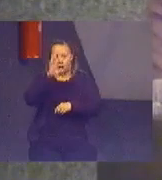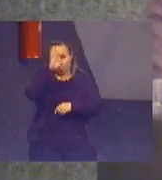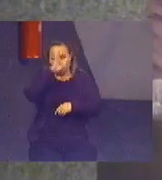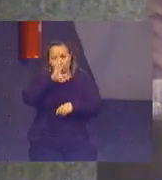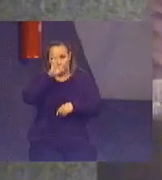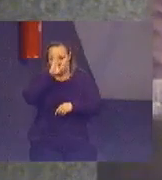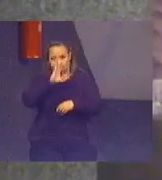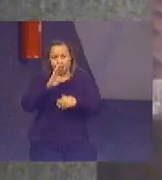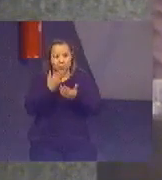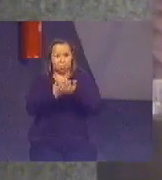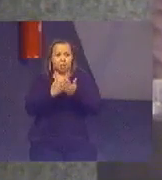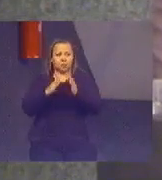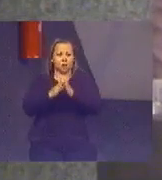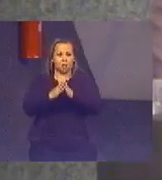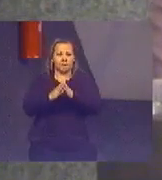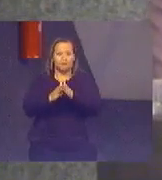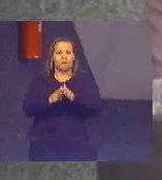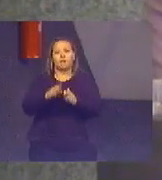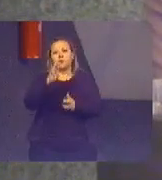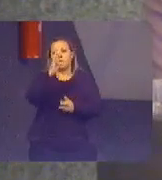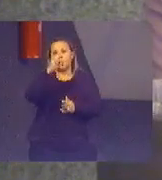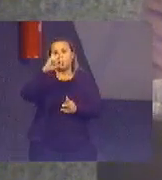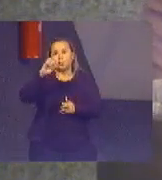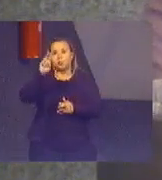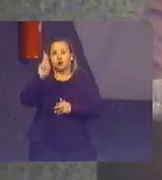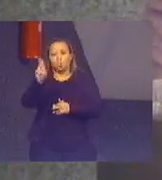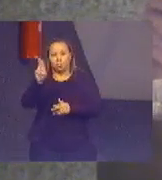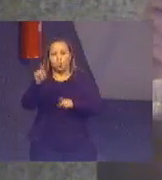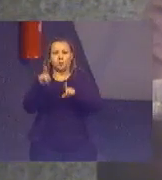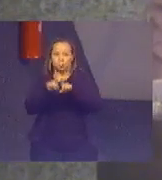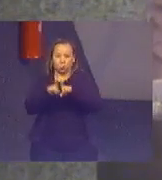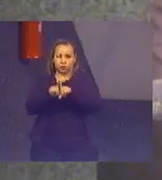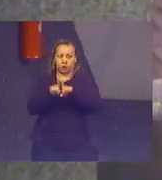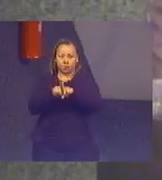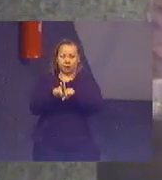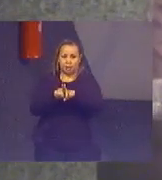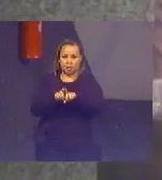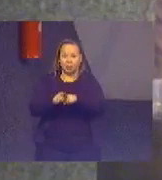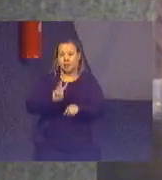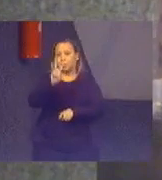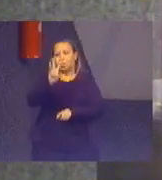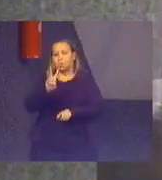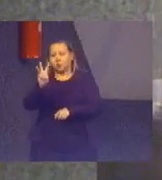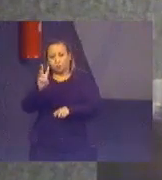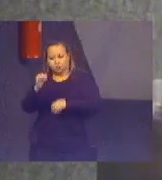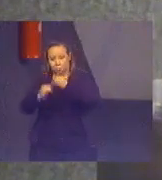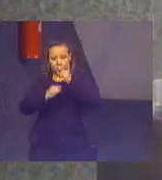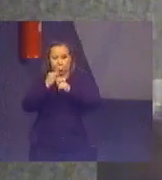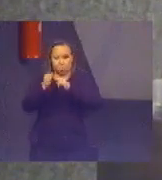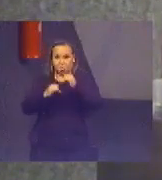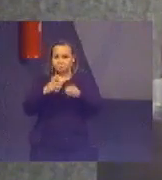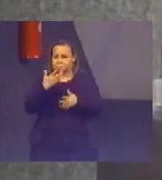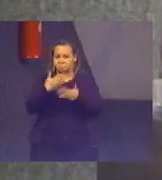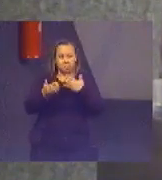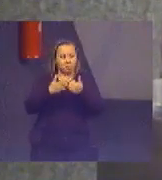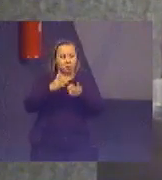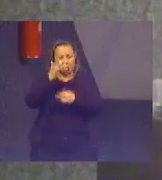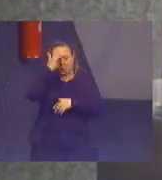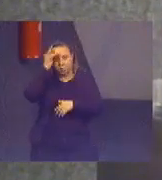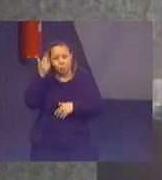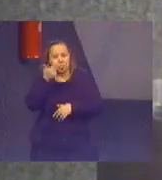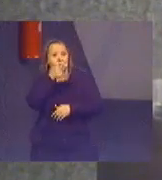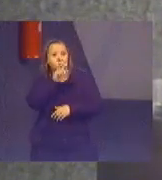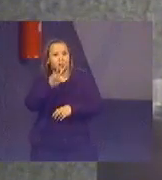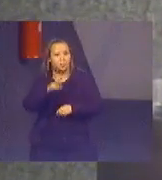Corporativa do Tribunal de Contas da União, o Instituto CZ Leandro Correia, online, que qualquer pessoa pode acessar gratuitamente esse